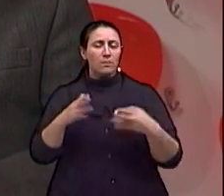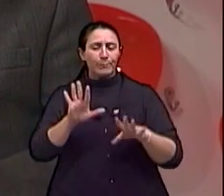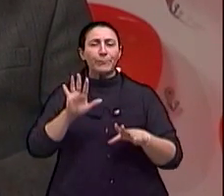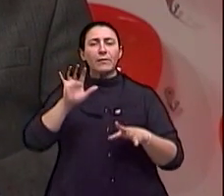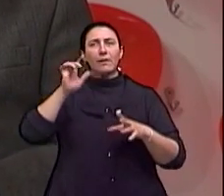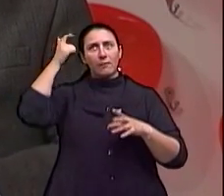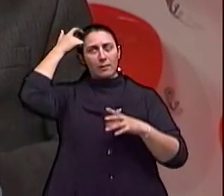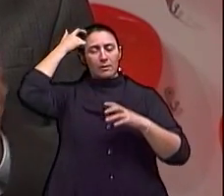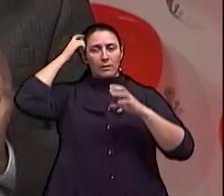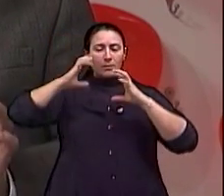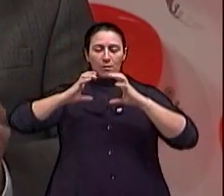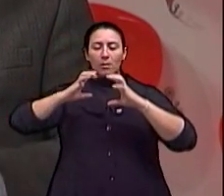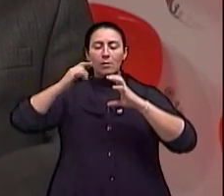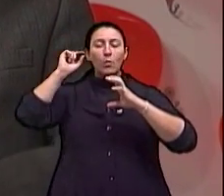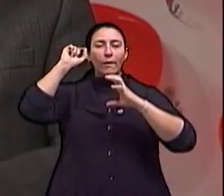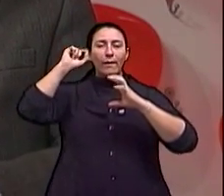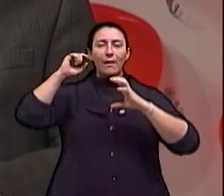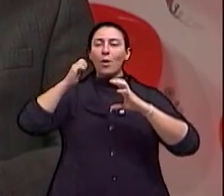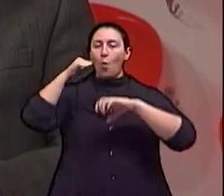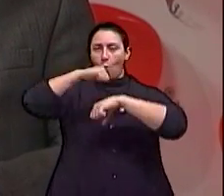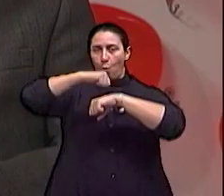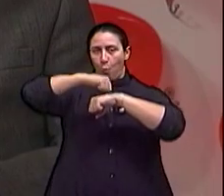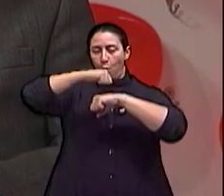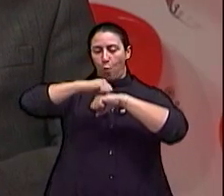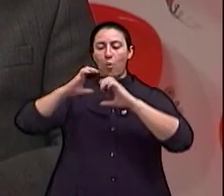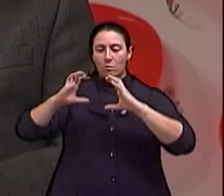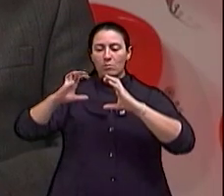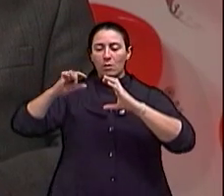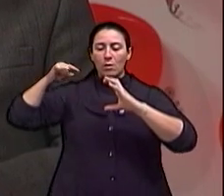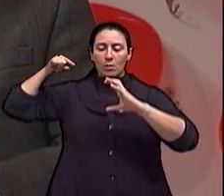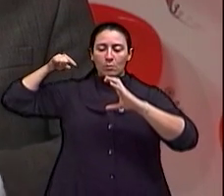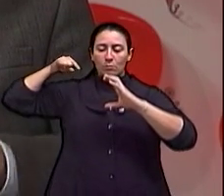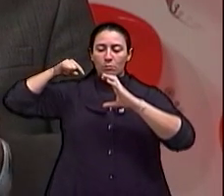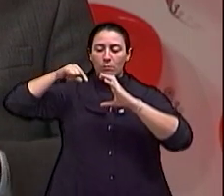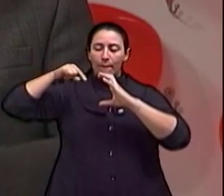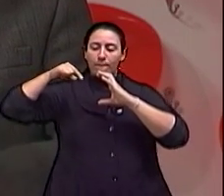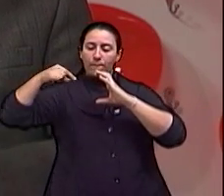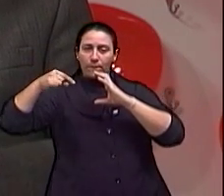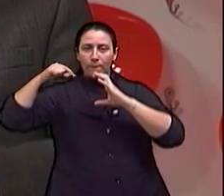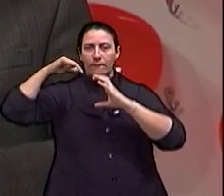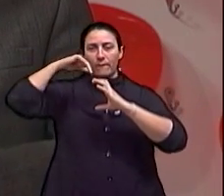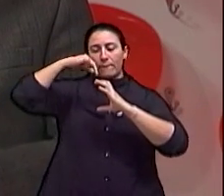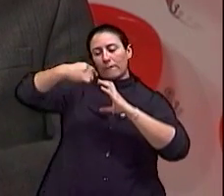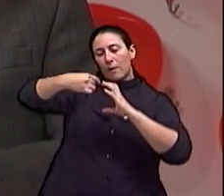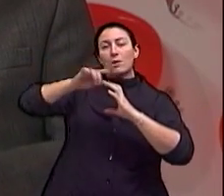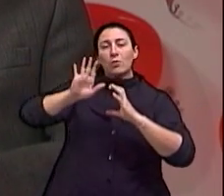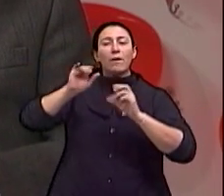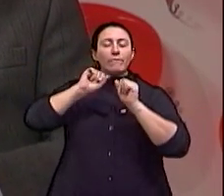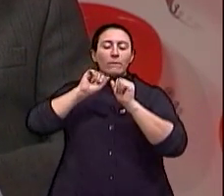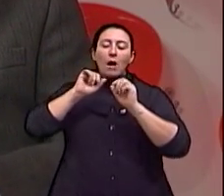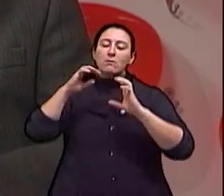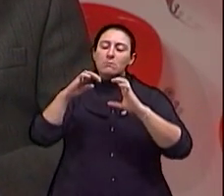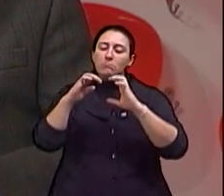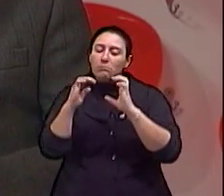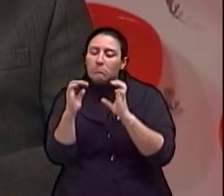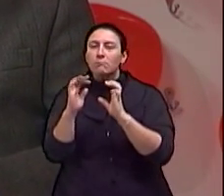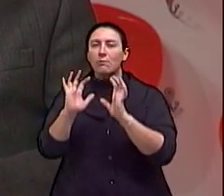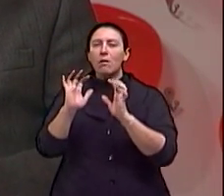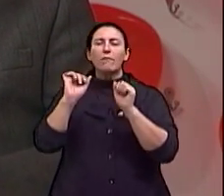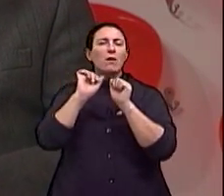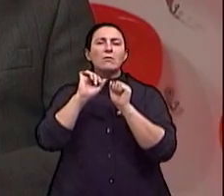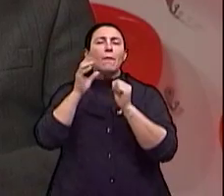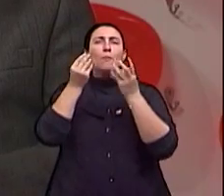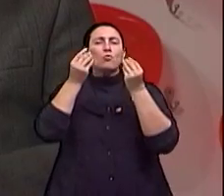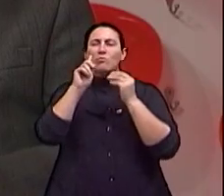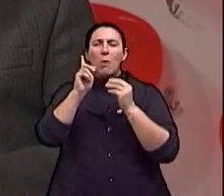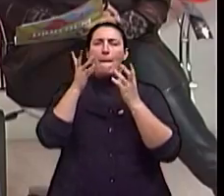crânio, né? Através do qual são introduzidos eletrodos em geração a esses núcleos que a gente quer bloquear. Perfeito. Ou